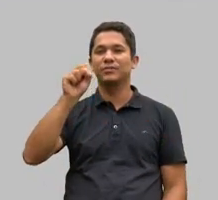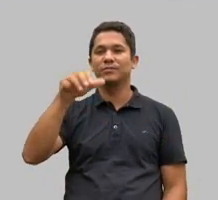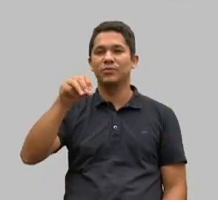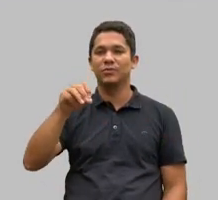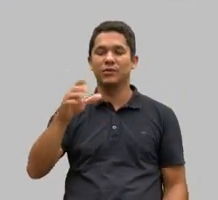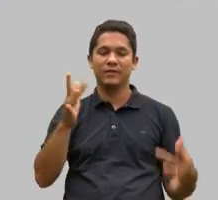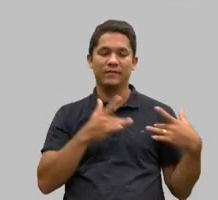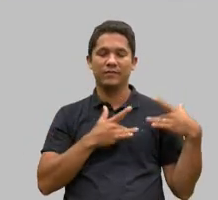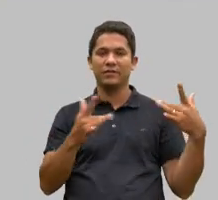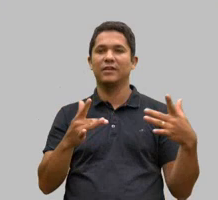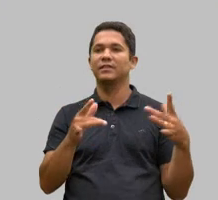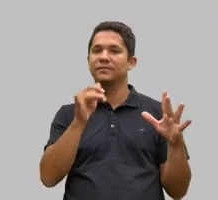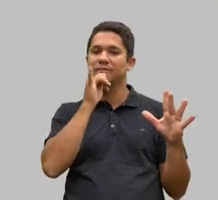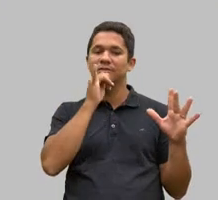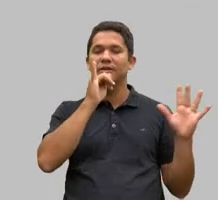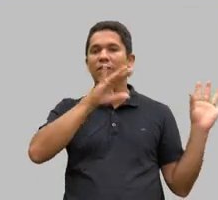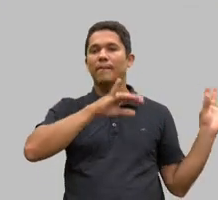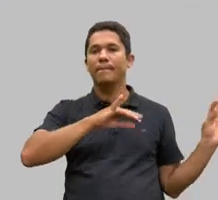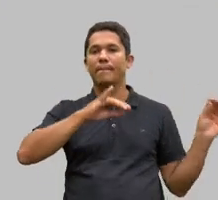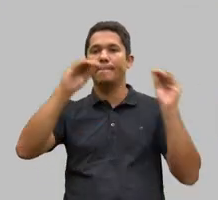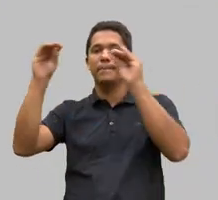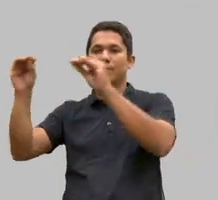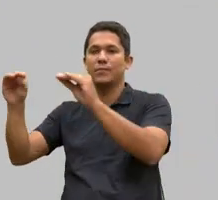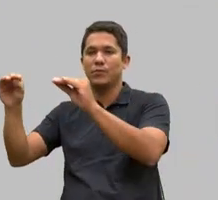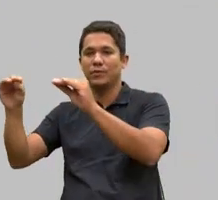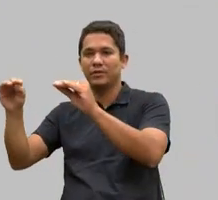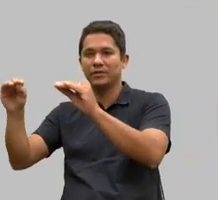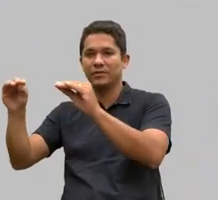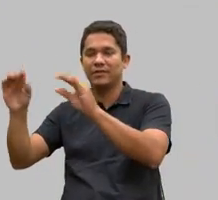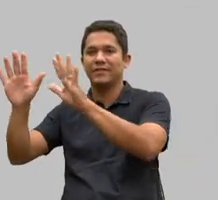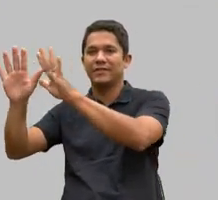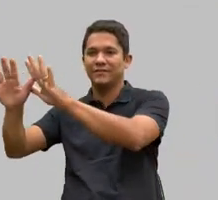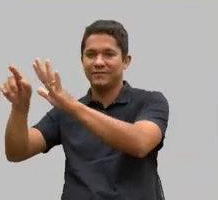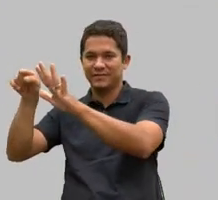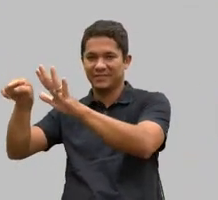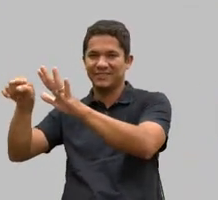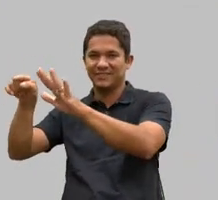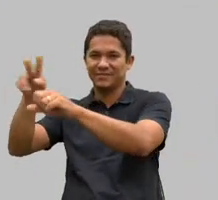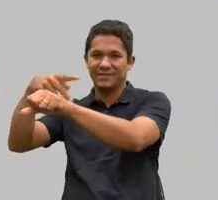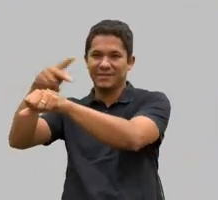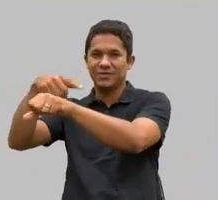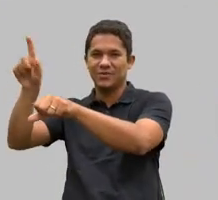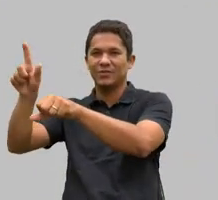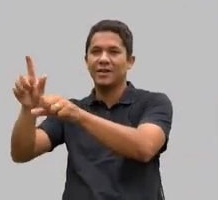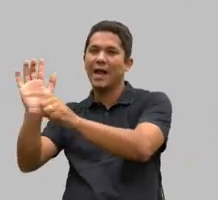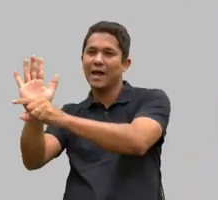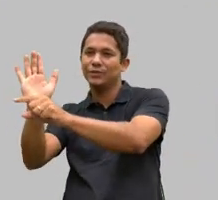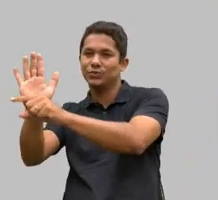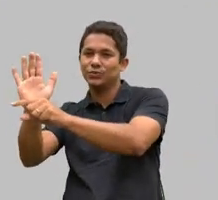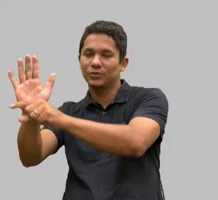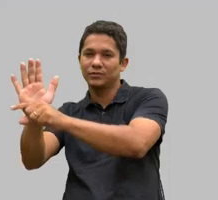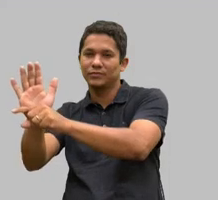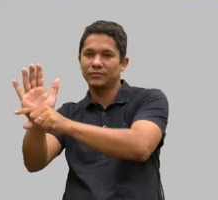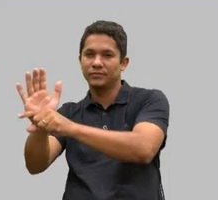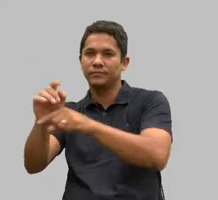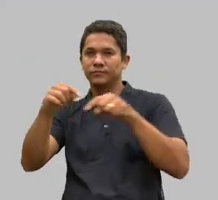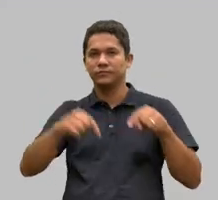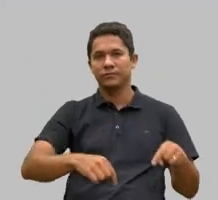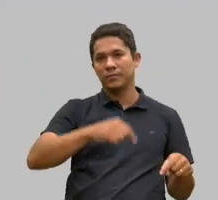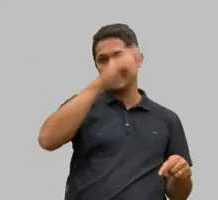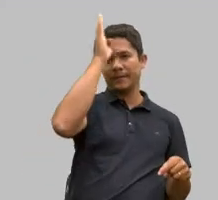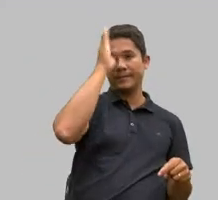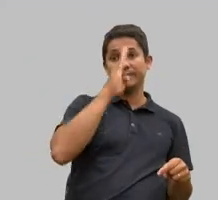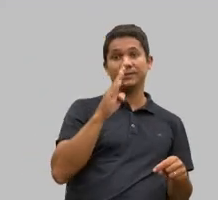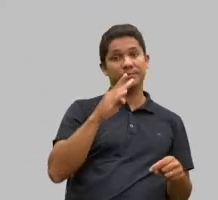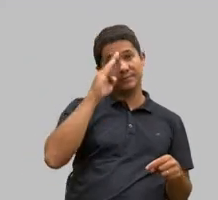conhecido na Europa, principalmente. Mas, tirando isso, o voluntariado acontece basicamente no nosso país, no nosso Estado,